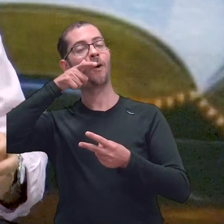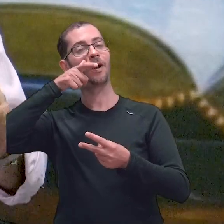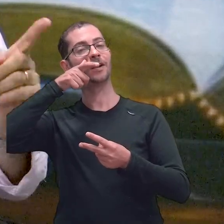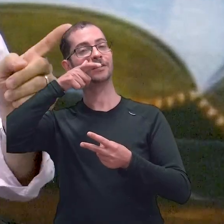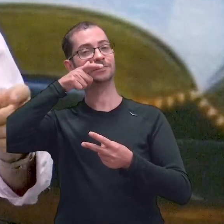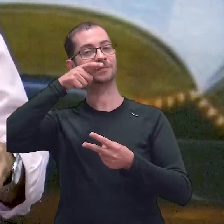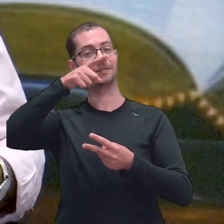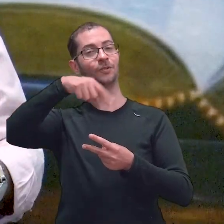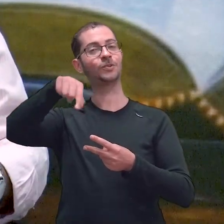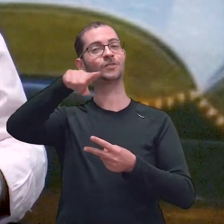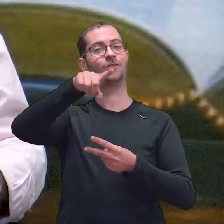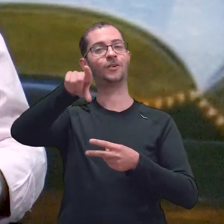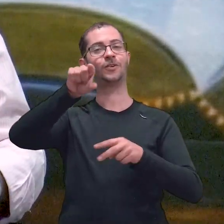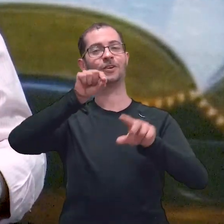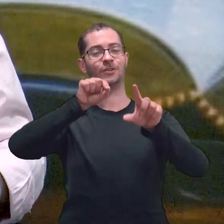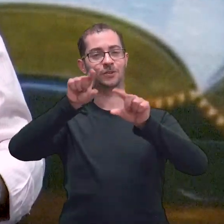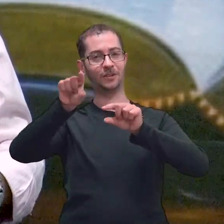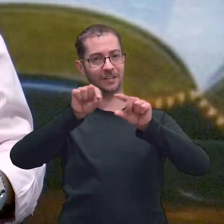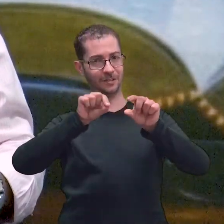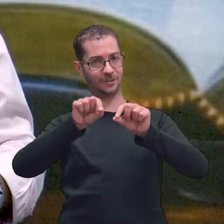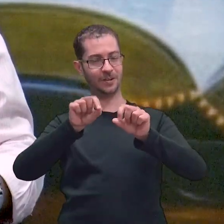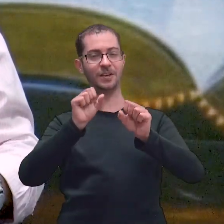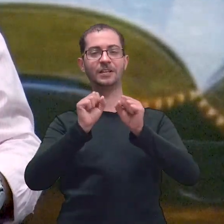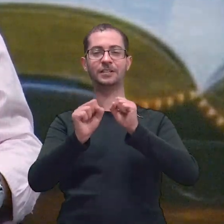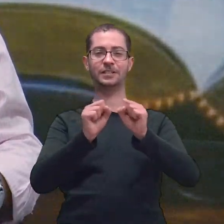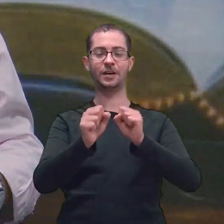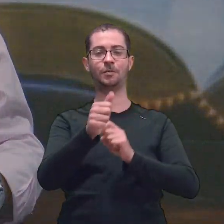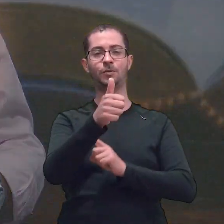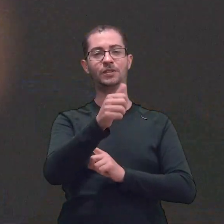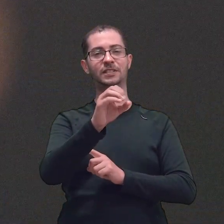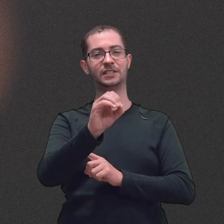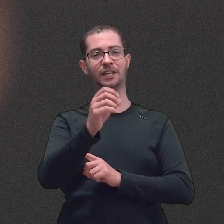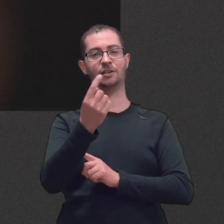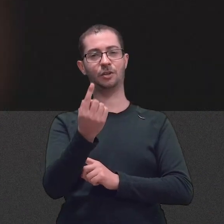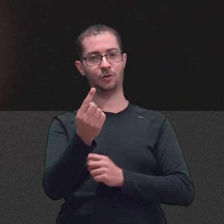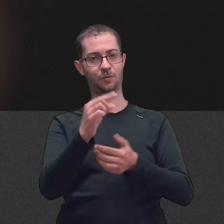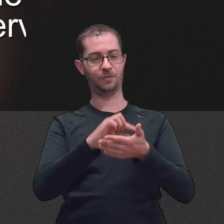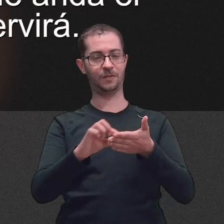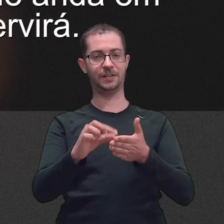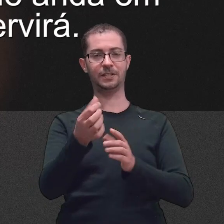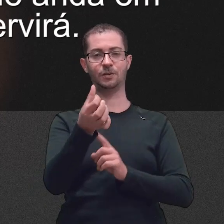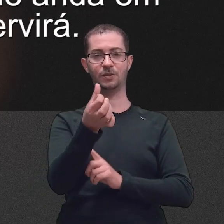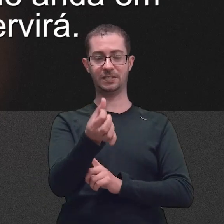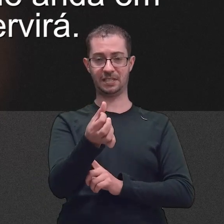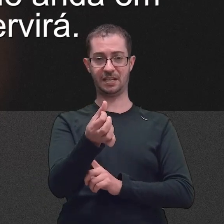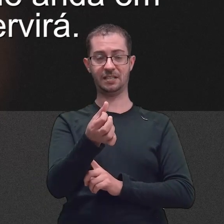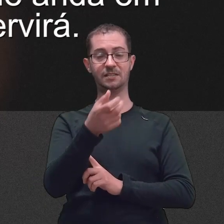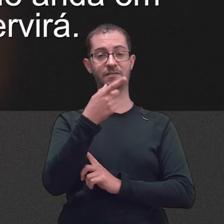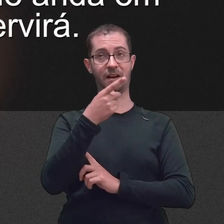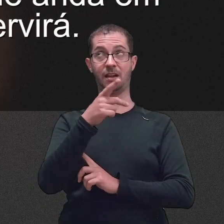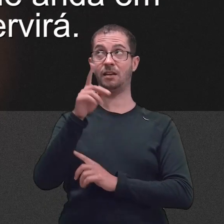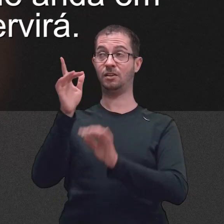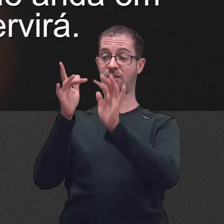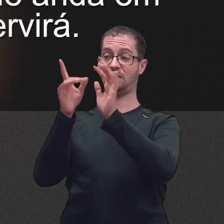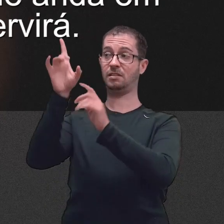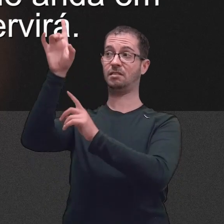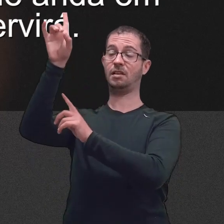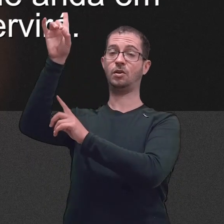elegeu. E aí no Salmo 101,6, posso ler aqui? Ele diz assim, ó. Os meus olhos